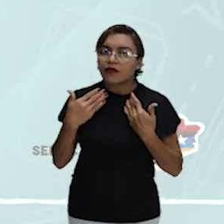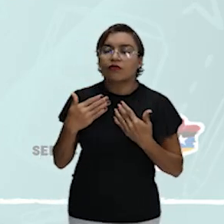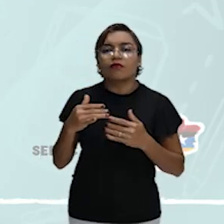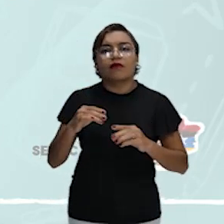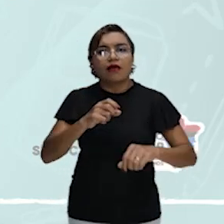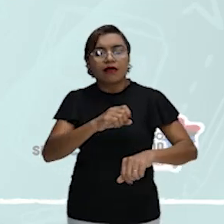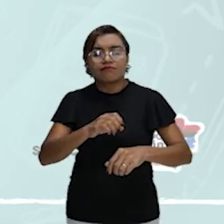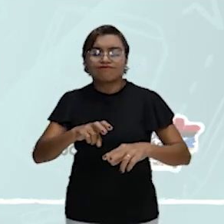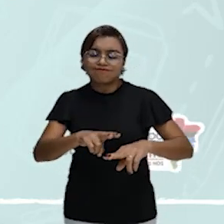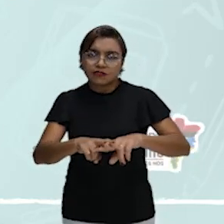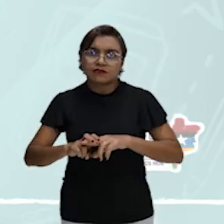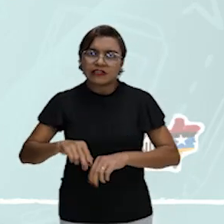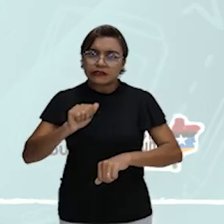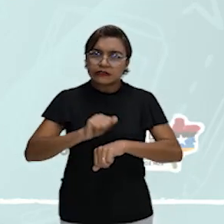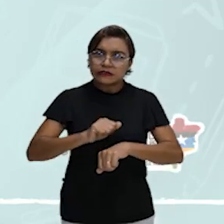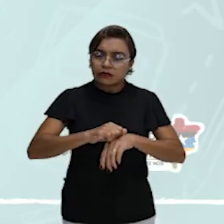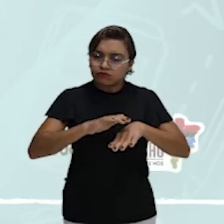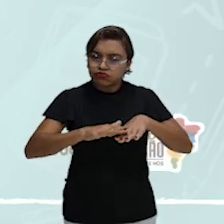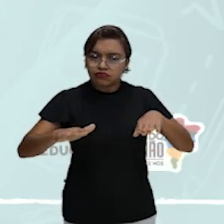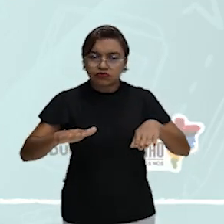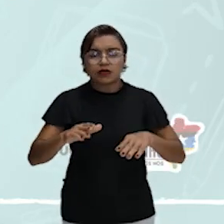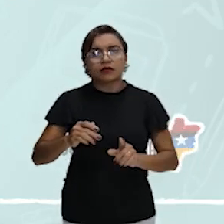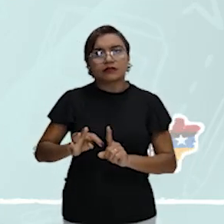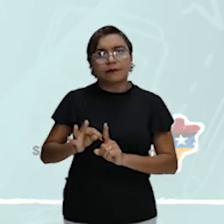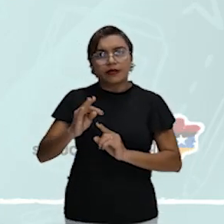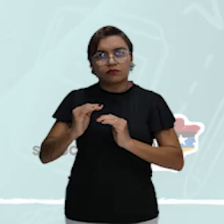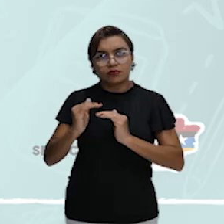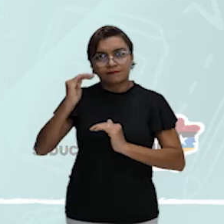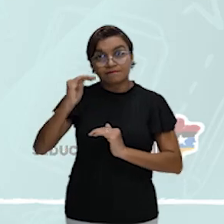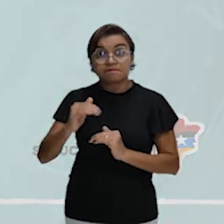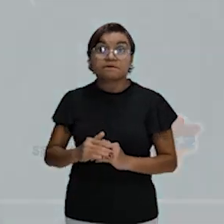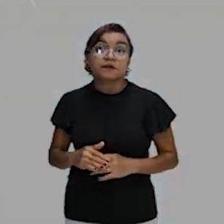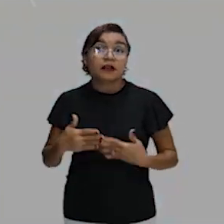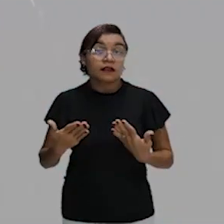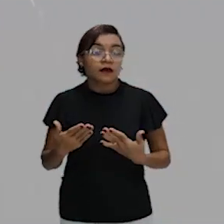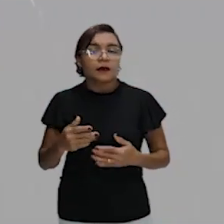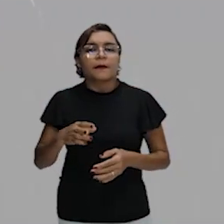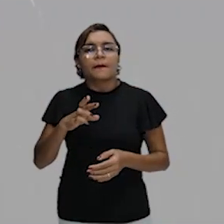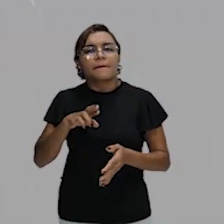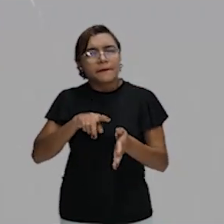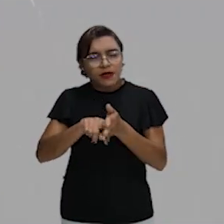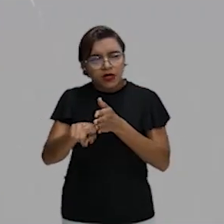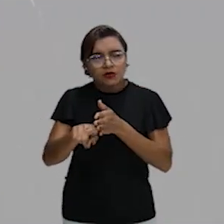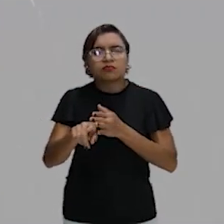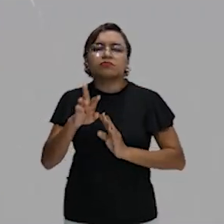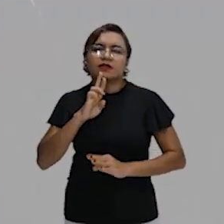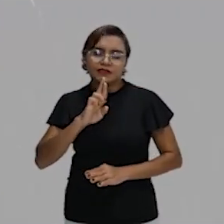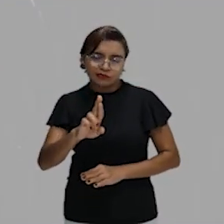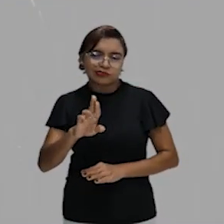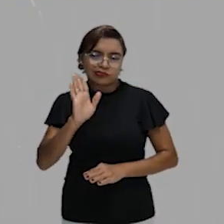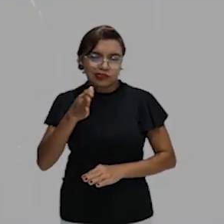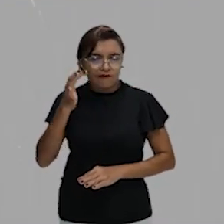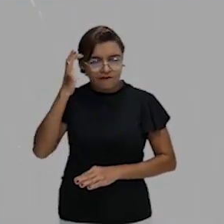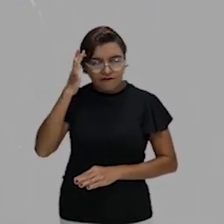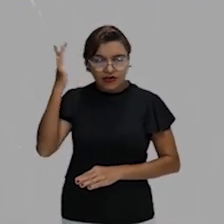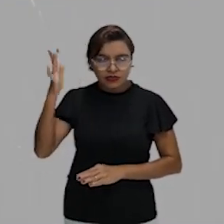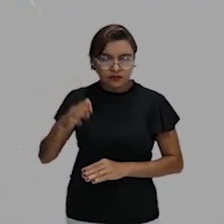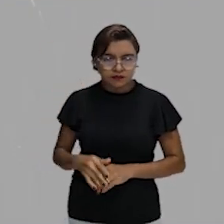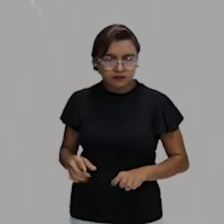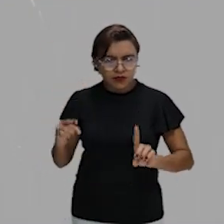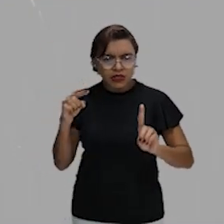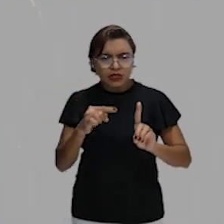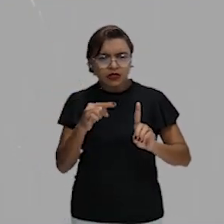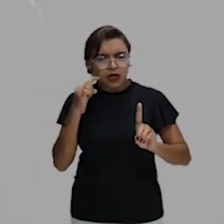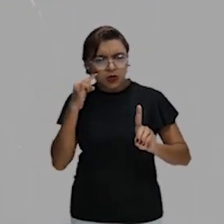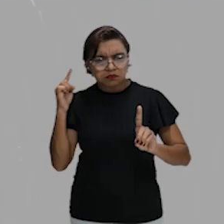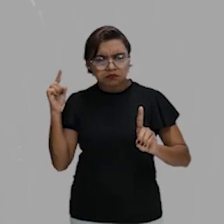Resultado, eu tenho aumento de temperatura. Beleza? Então, questão respondida aí, questão fácil, né? Vamos só ver, Letra D.